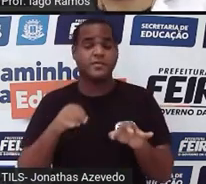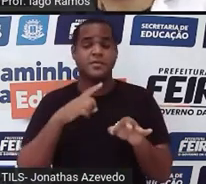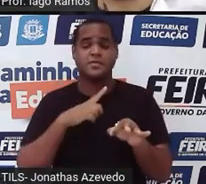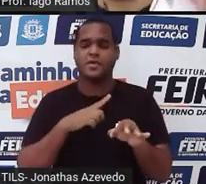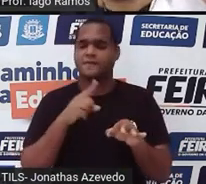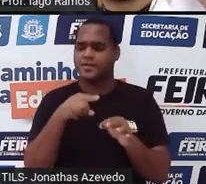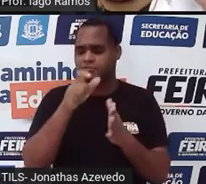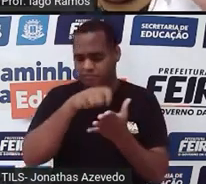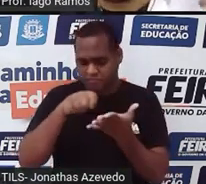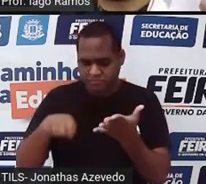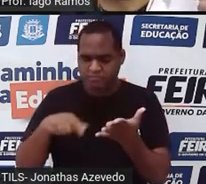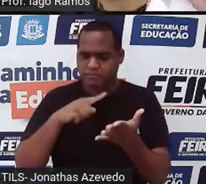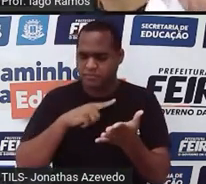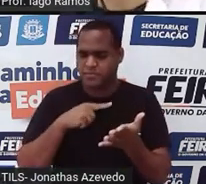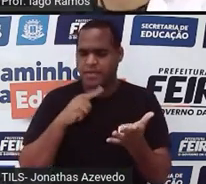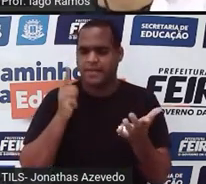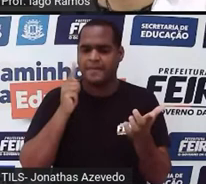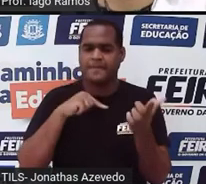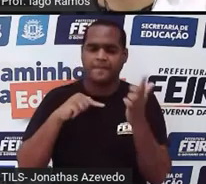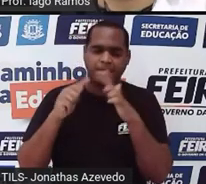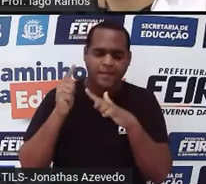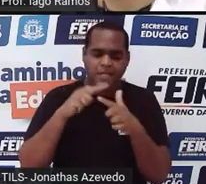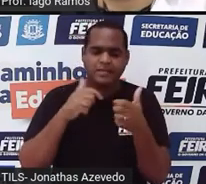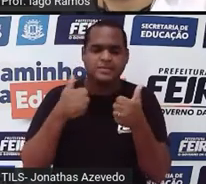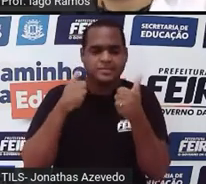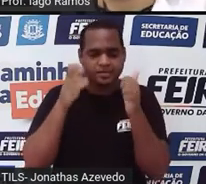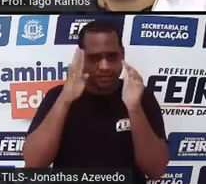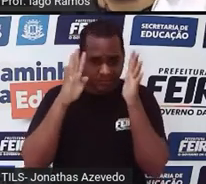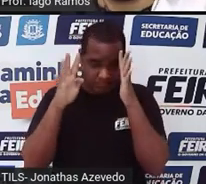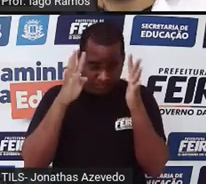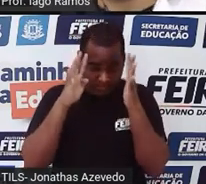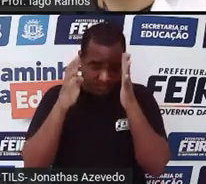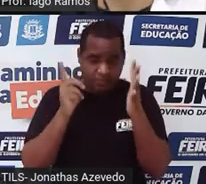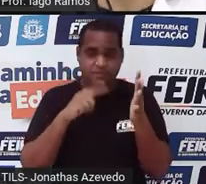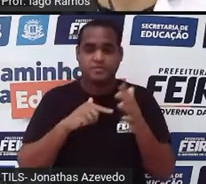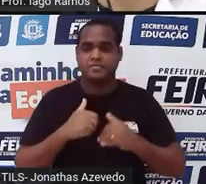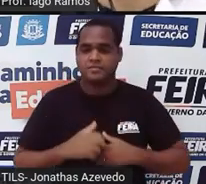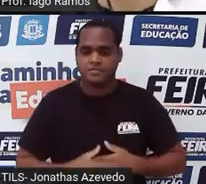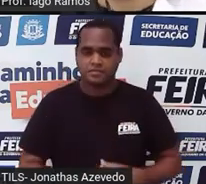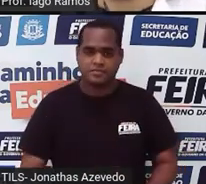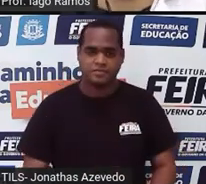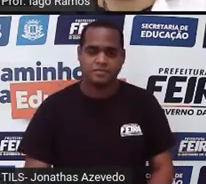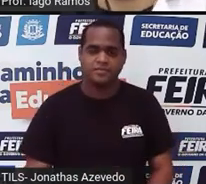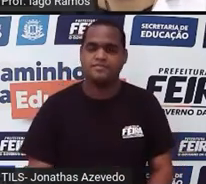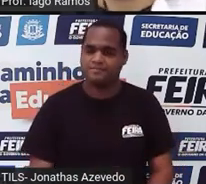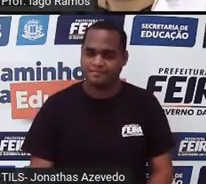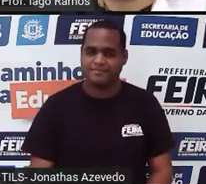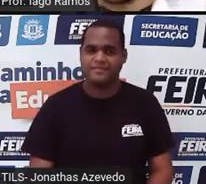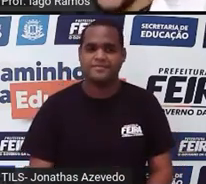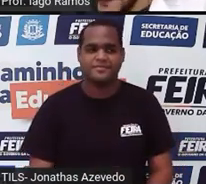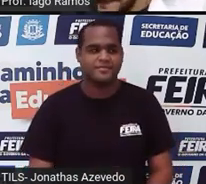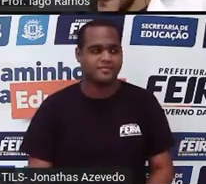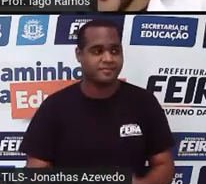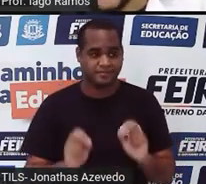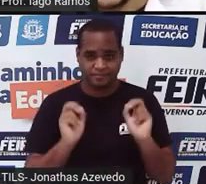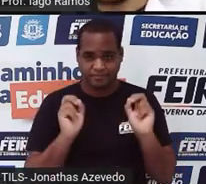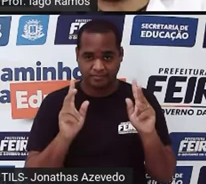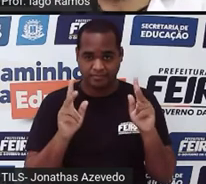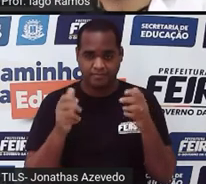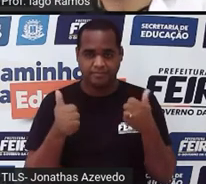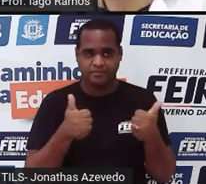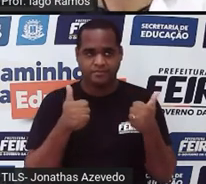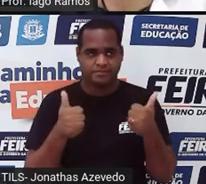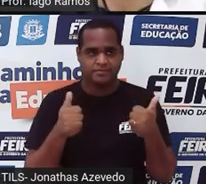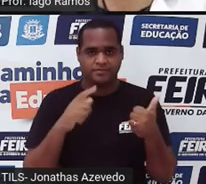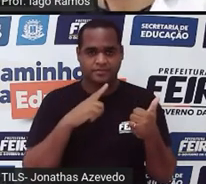você conseguiu pensar justamente nisso daí. Ok? Então,